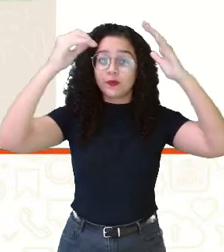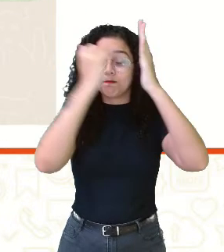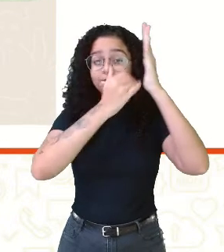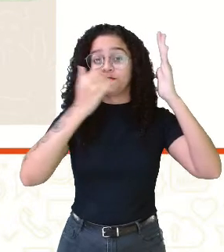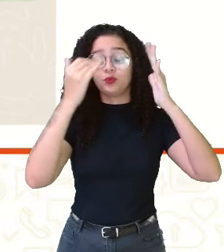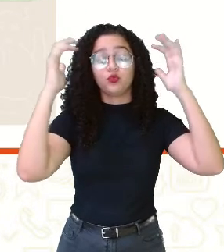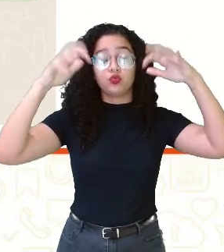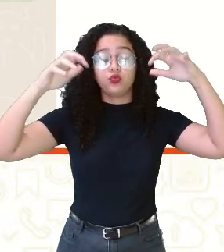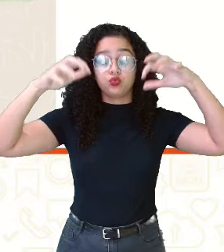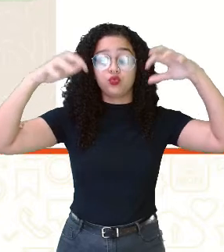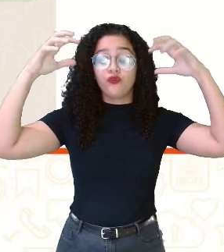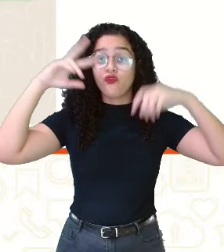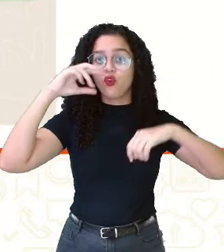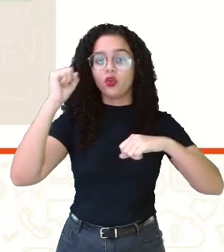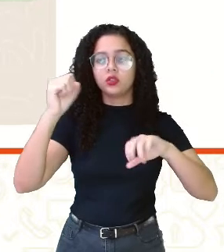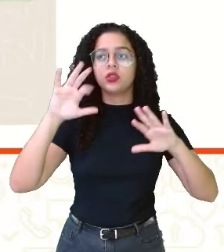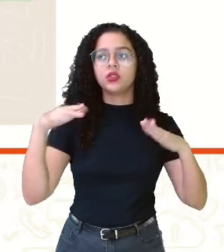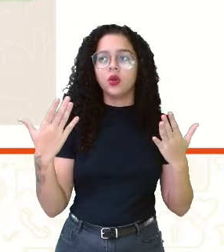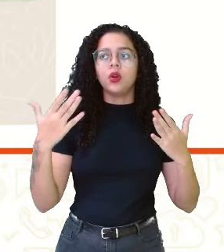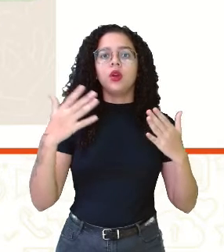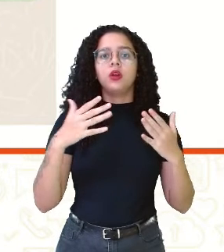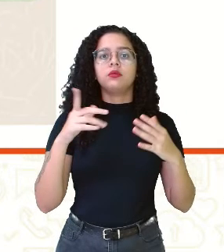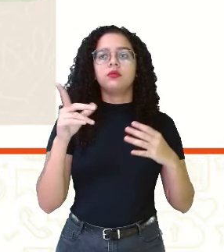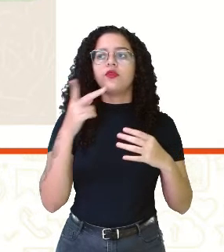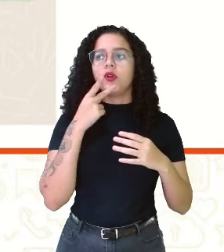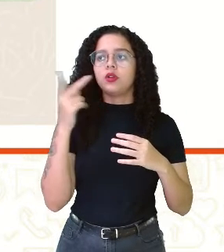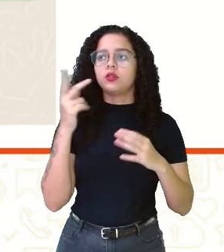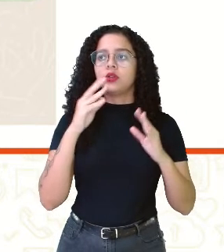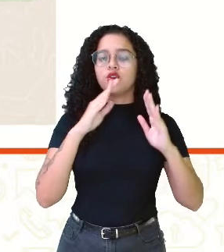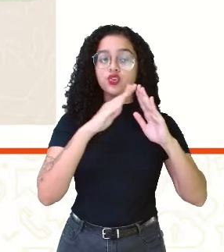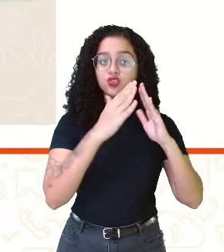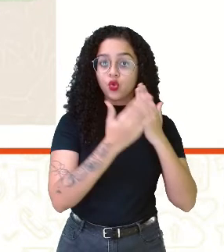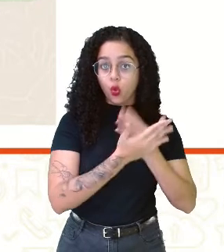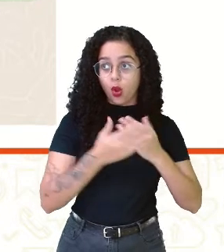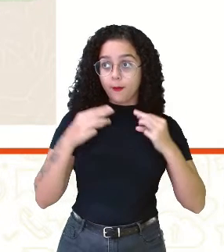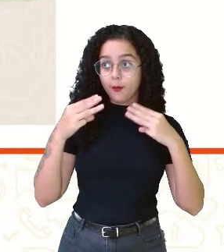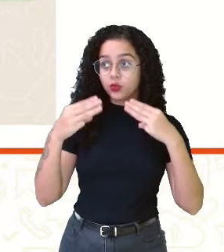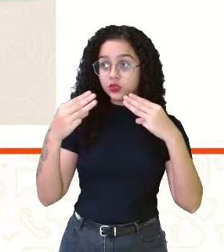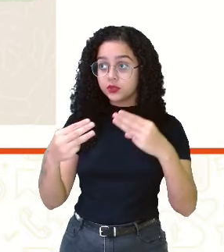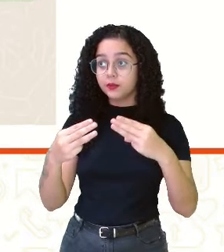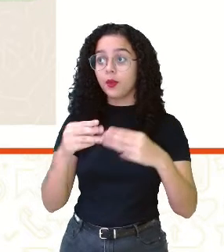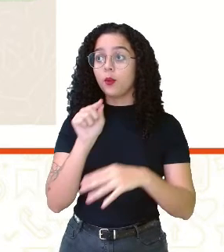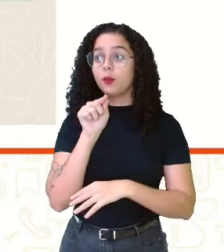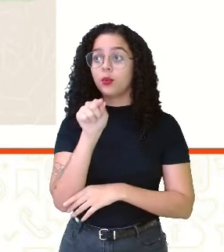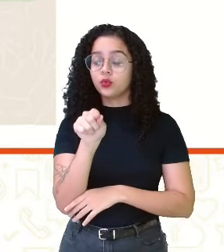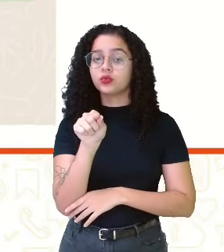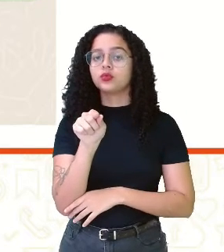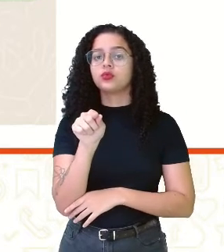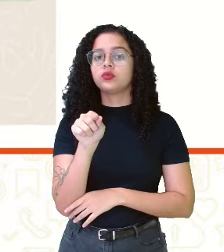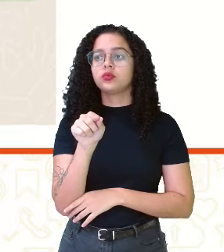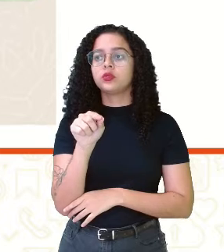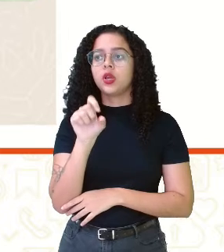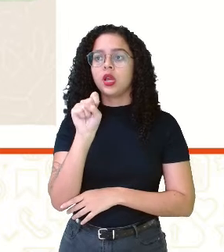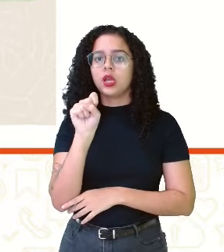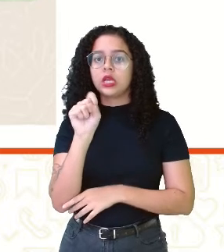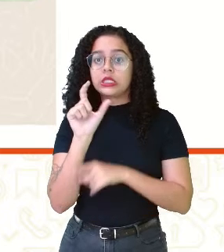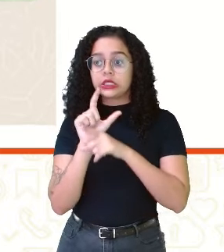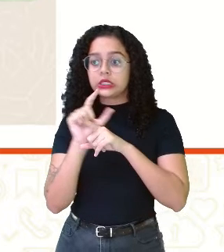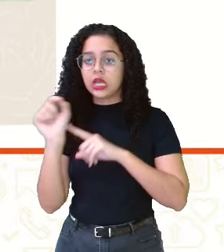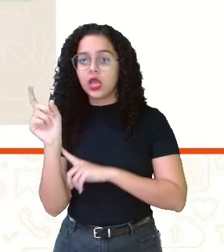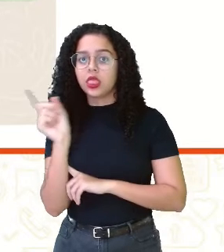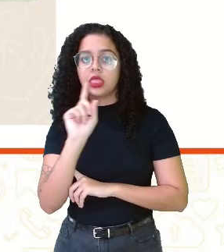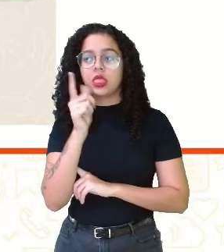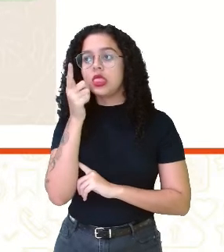Escola municipal. Ele diz o nome da escola, colocou um ponto e colocou sair,